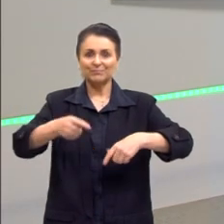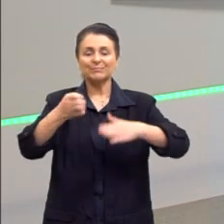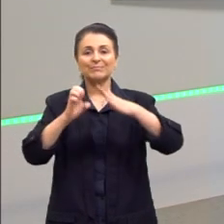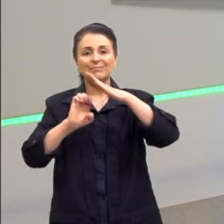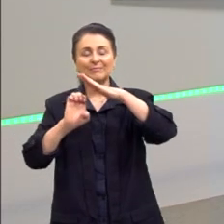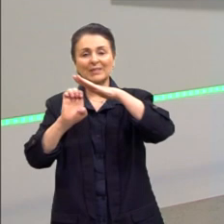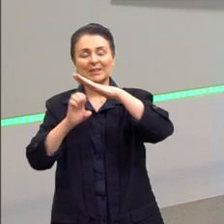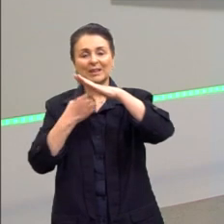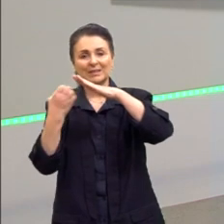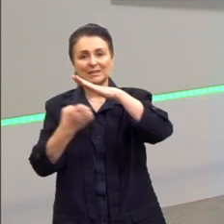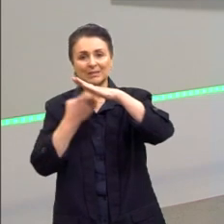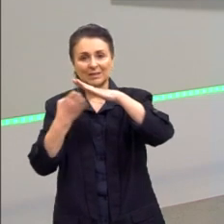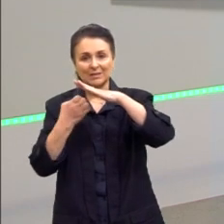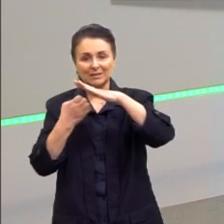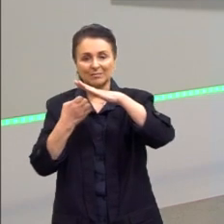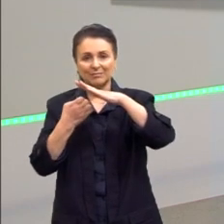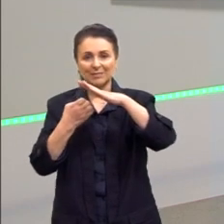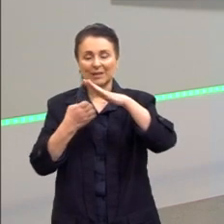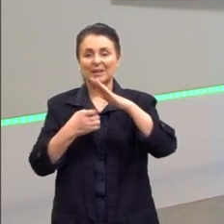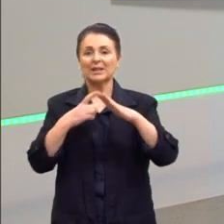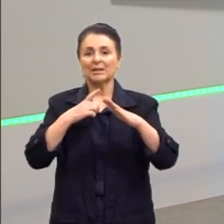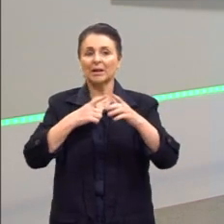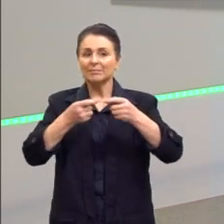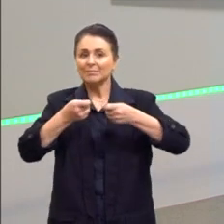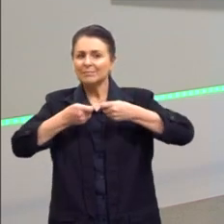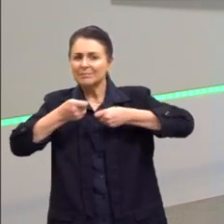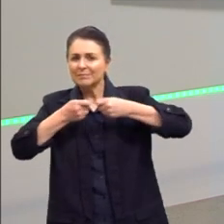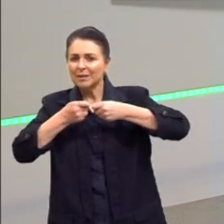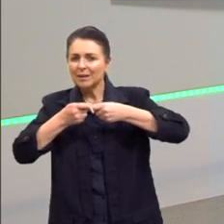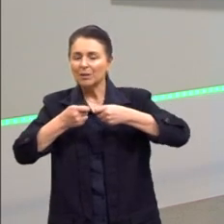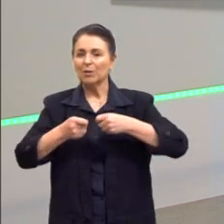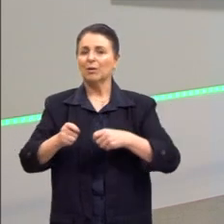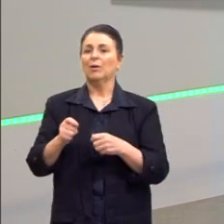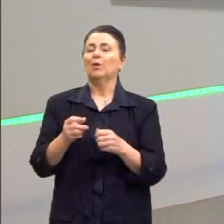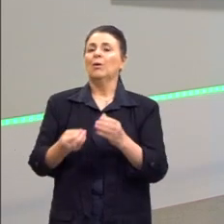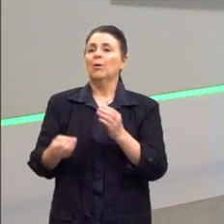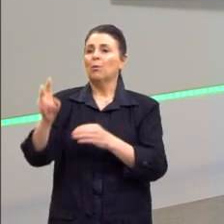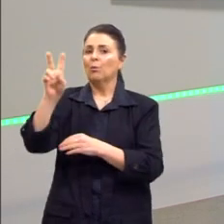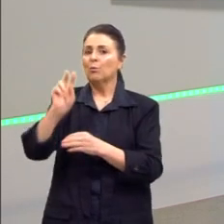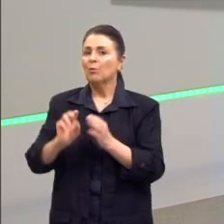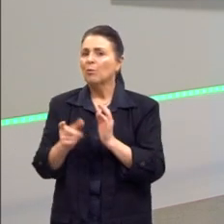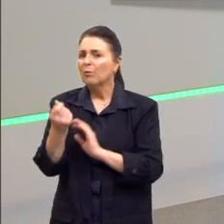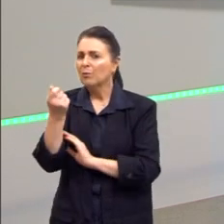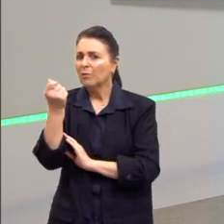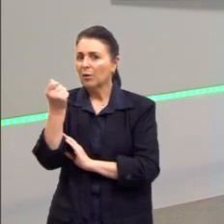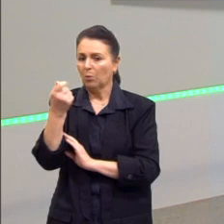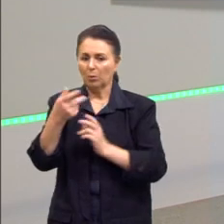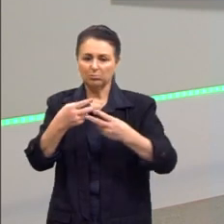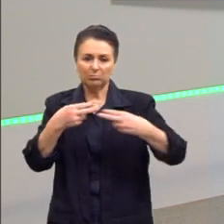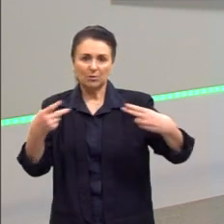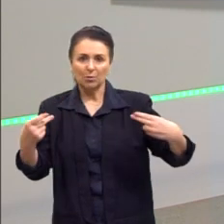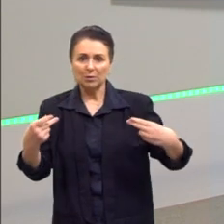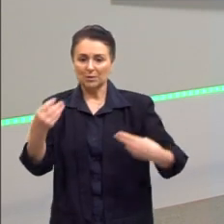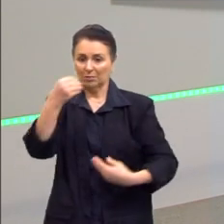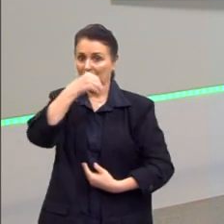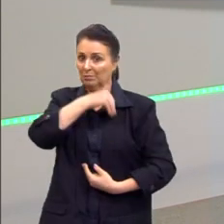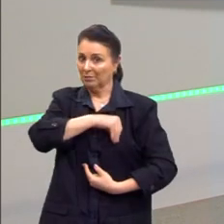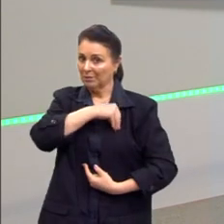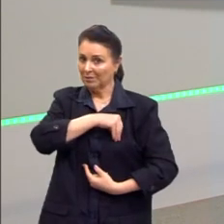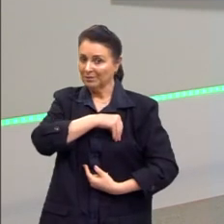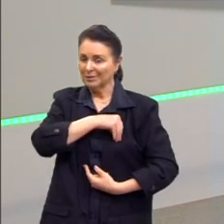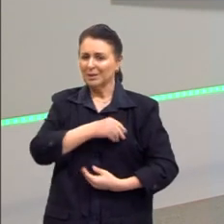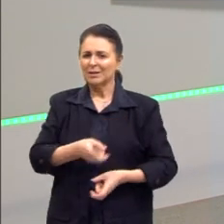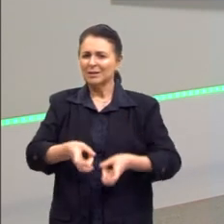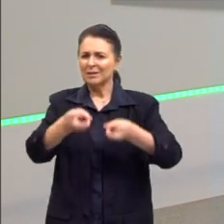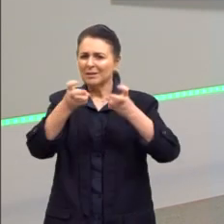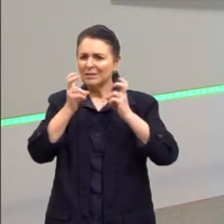O valor das mercadorias, o valor dos salários. É interessante a gente perceber o quê? Que isso é muito